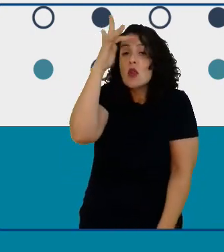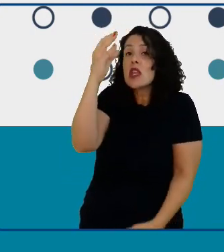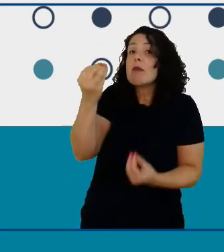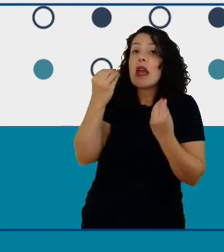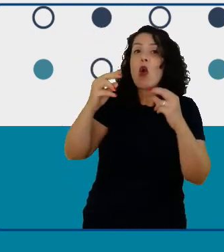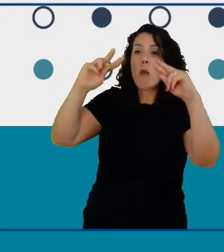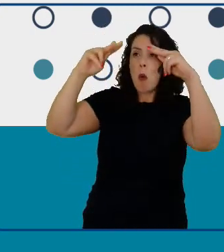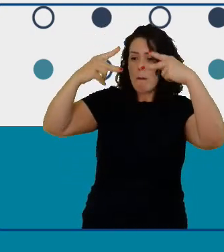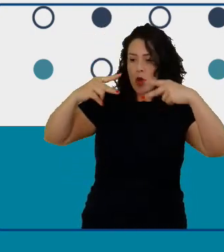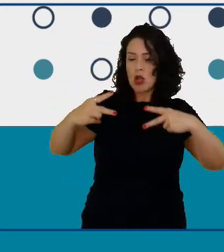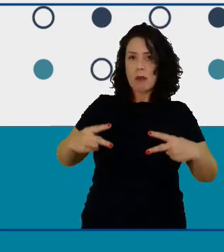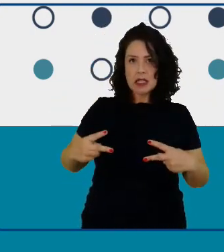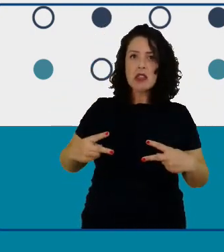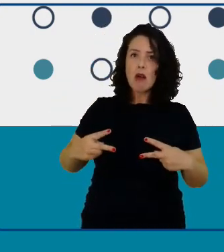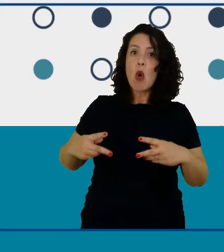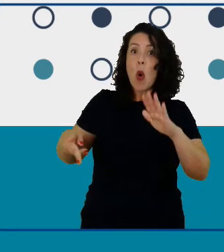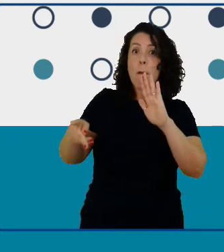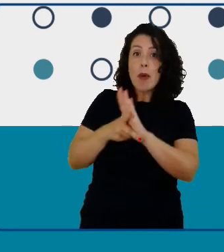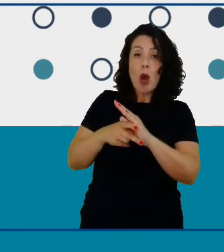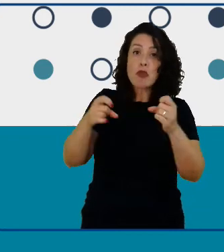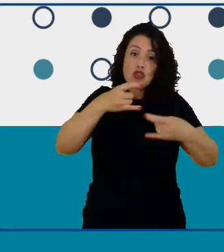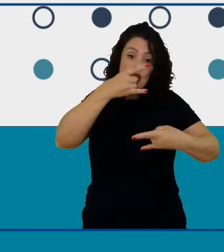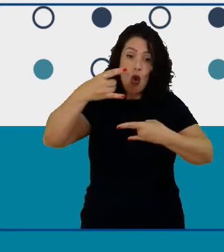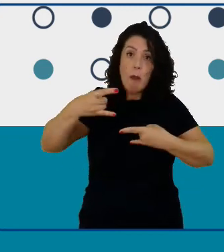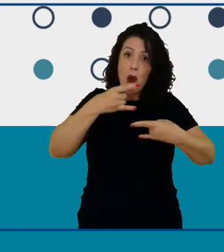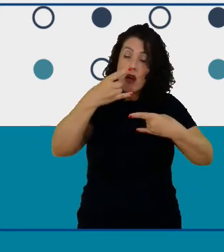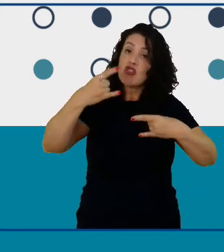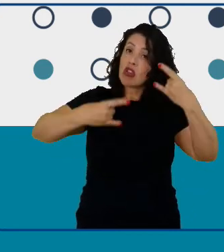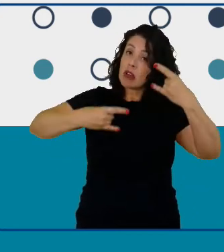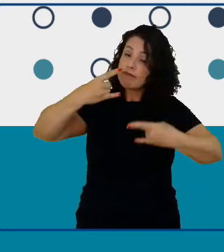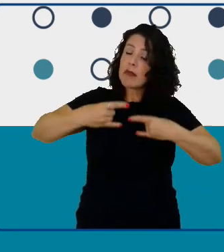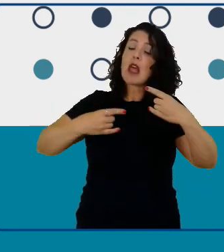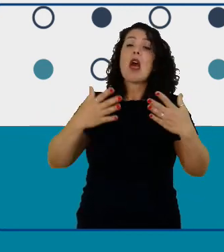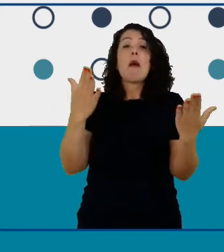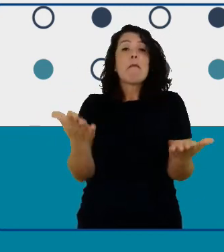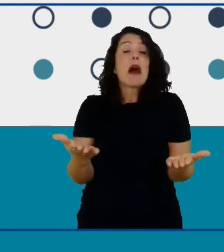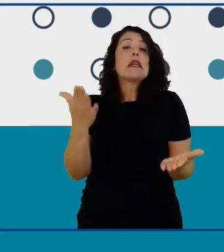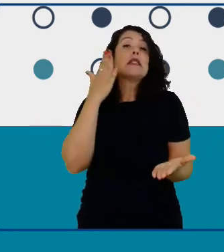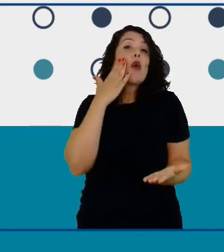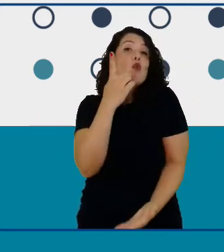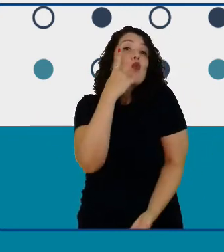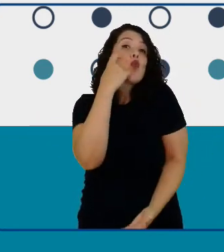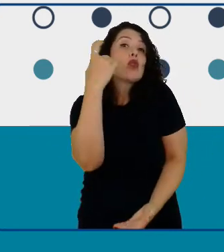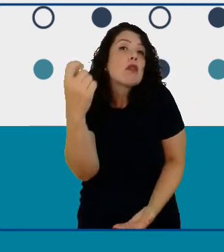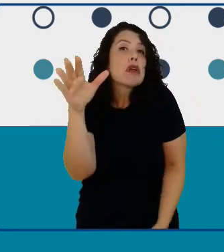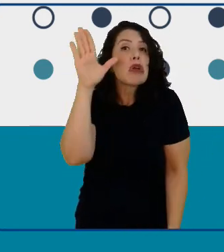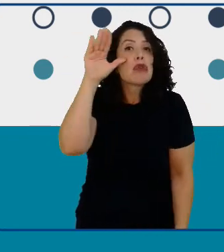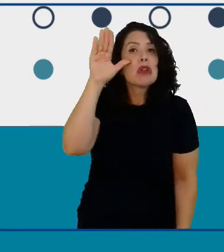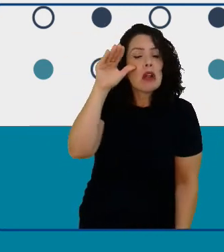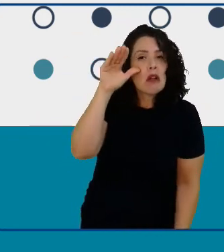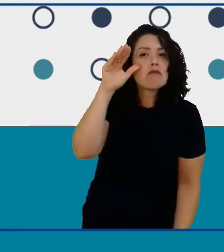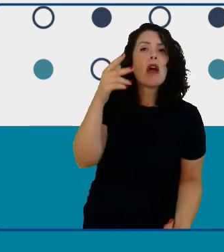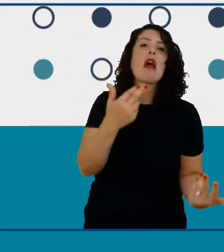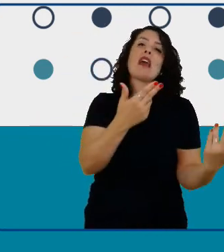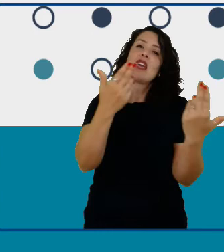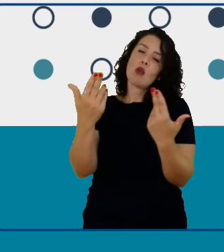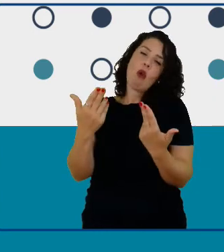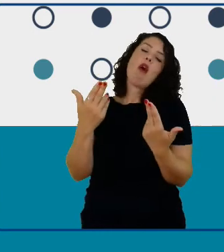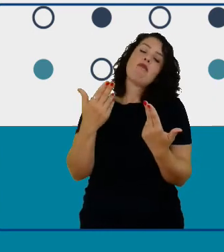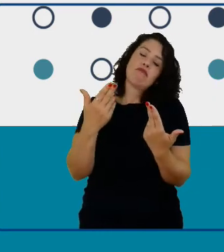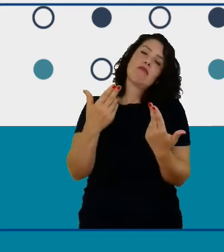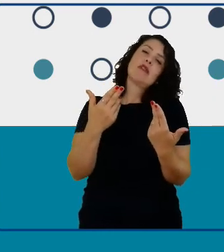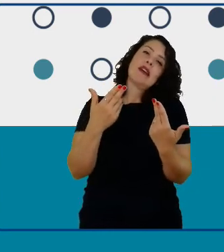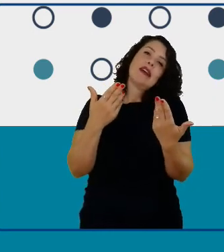de robótica e o clube me despertou a curiosidade o que a Salete falou no início a curiosidade ela vai